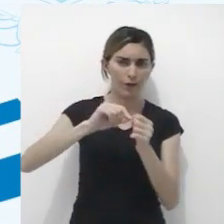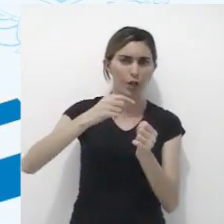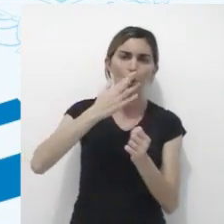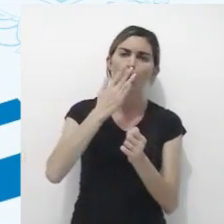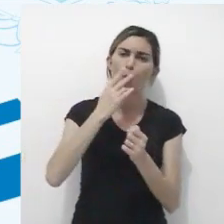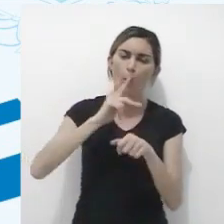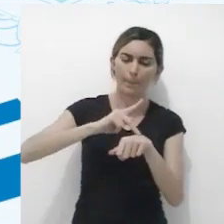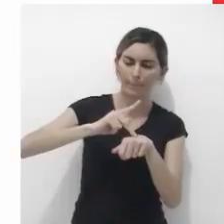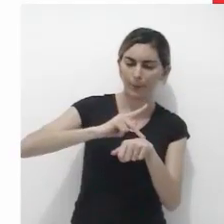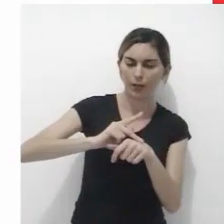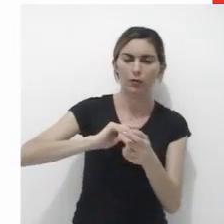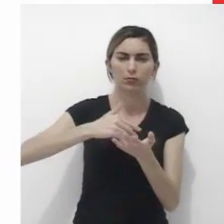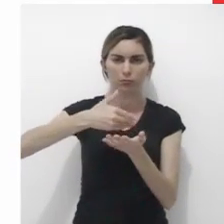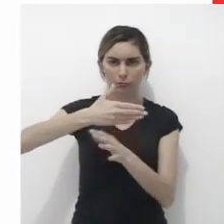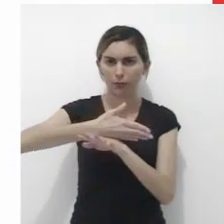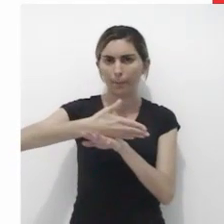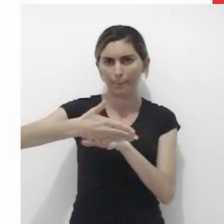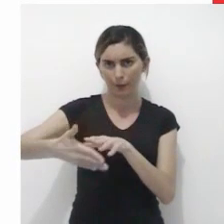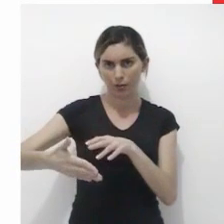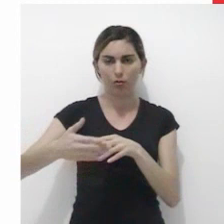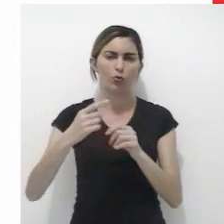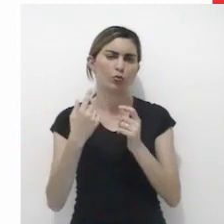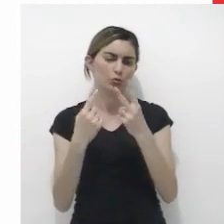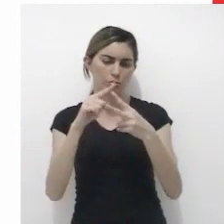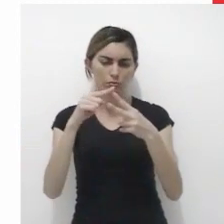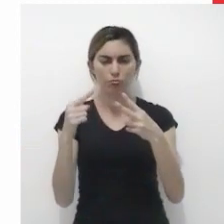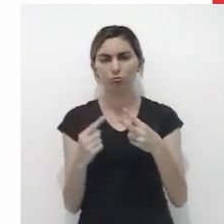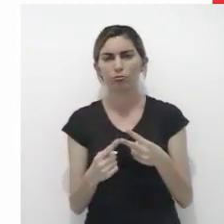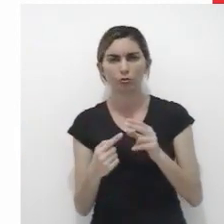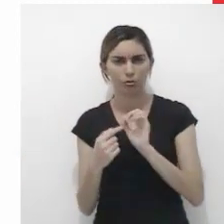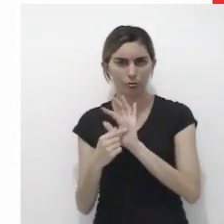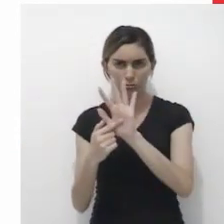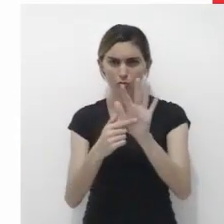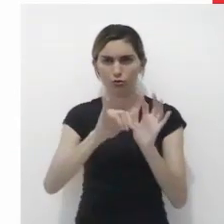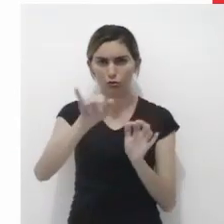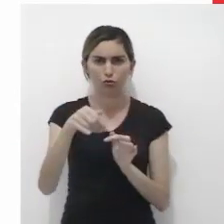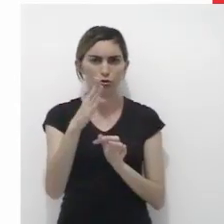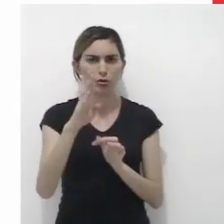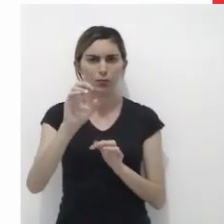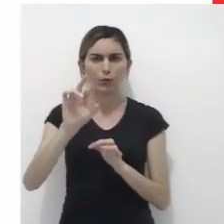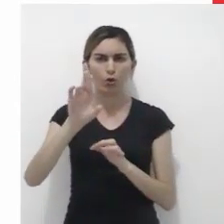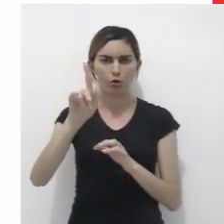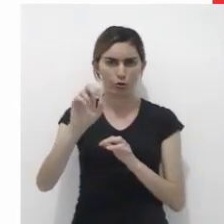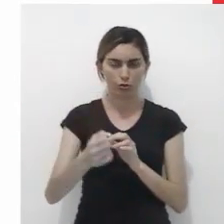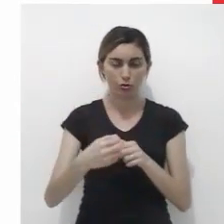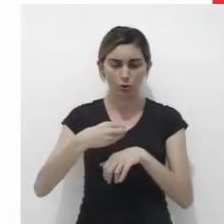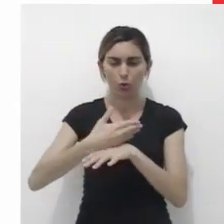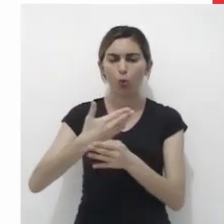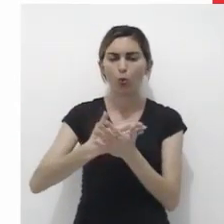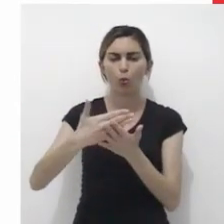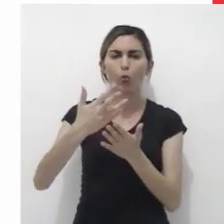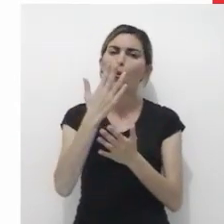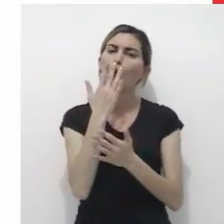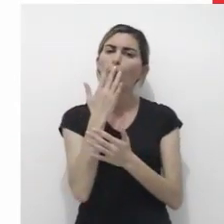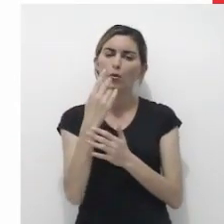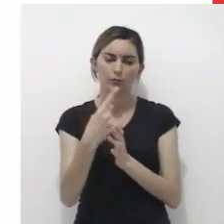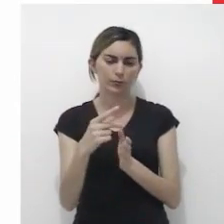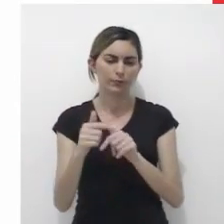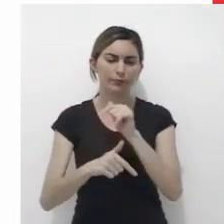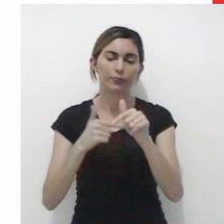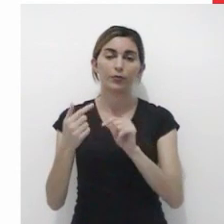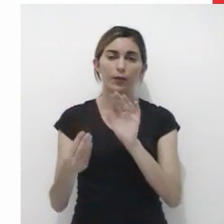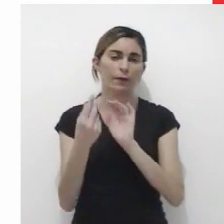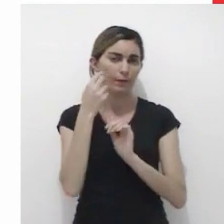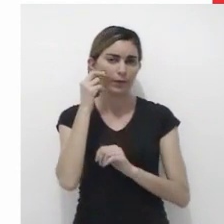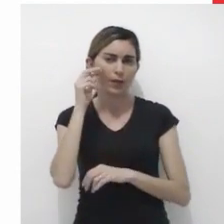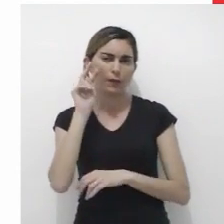branco. A imagem que vocês estão vendo traz duas obras de J. Borges, que introduziu a cor no seu trabalho.